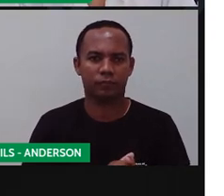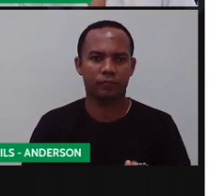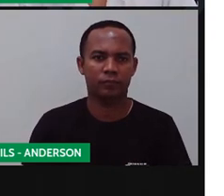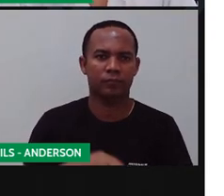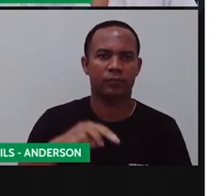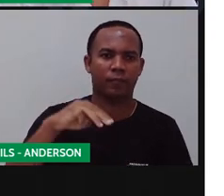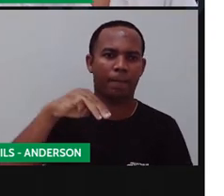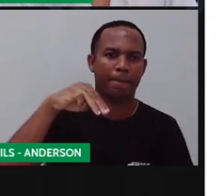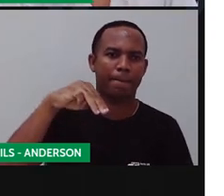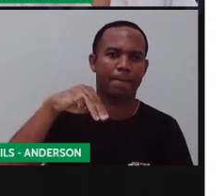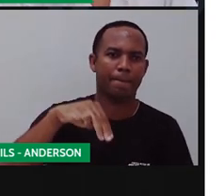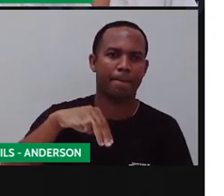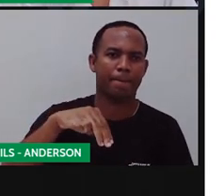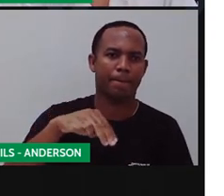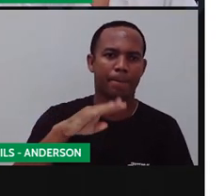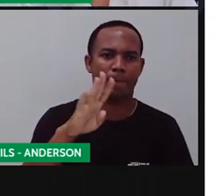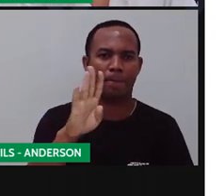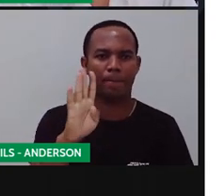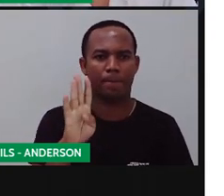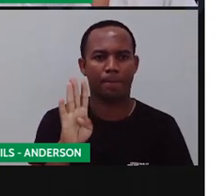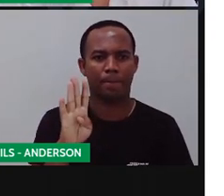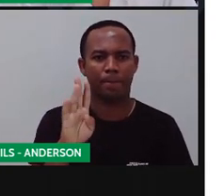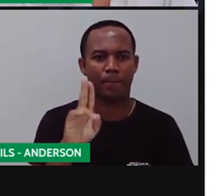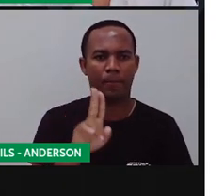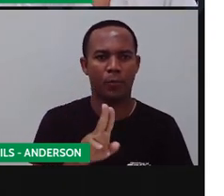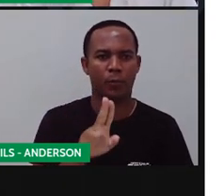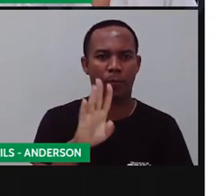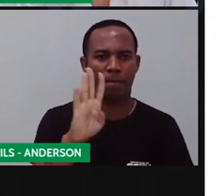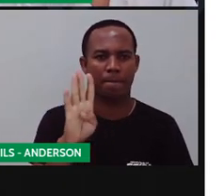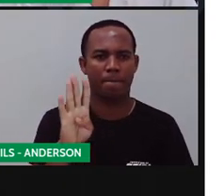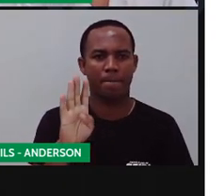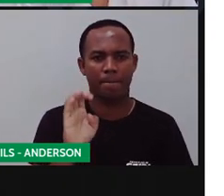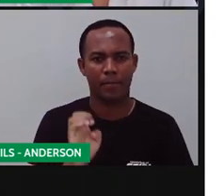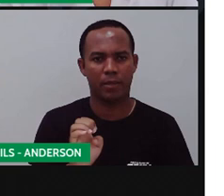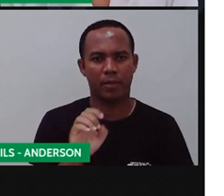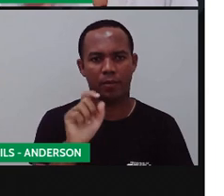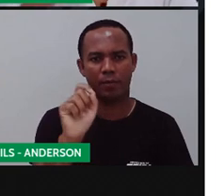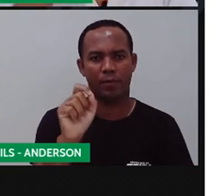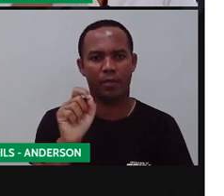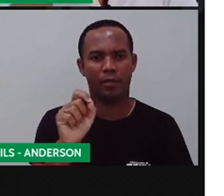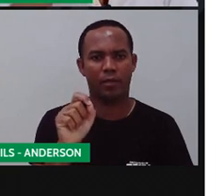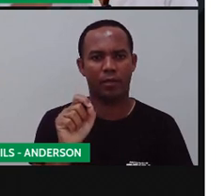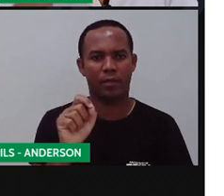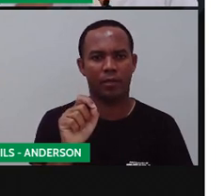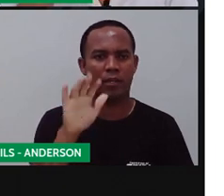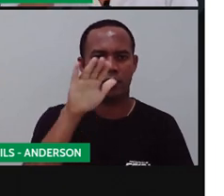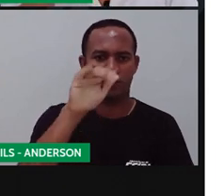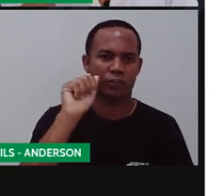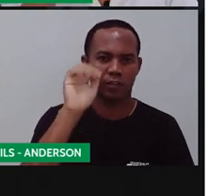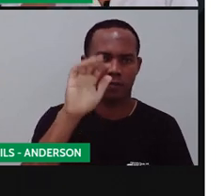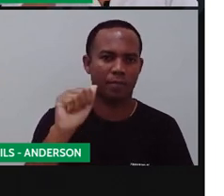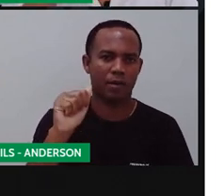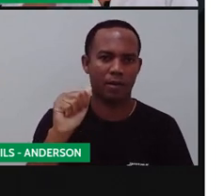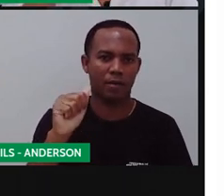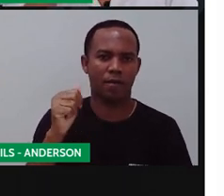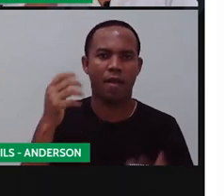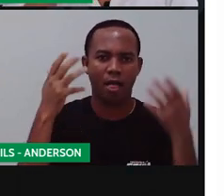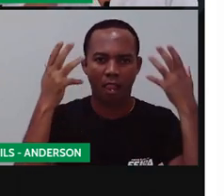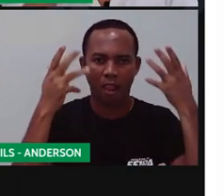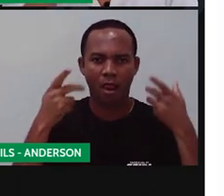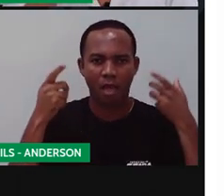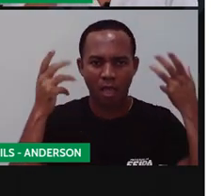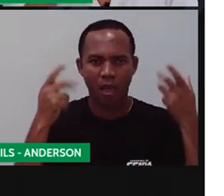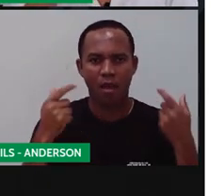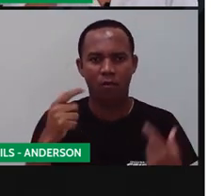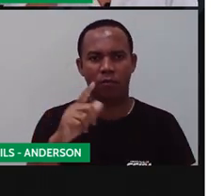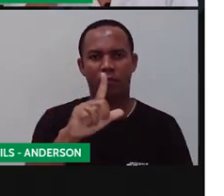Mambubi, né? Que eu acho que a pronúncia é essa. Se não for, perdoem a pró. Que é chamar o leão. Dois participantes ficam vendados.